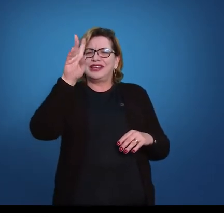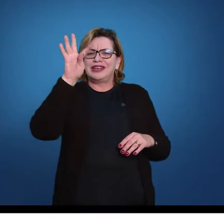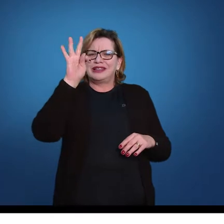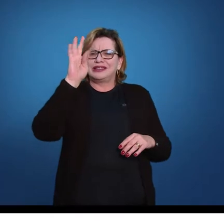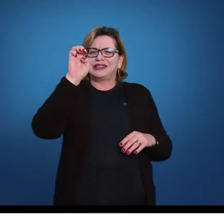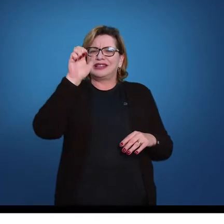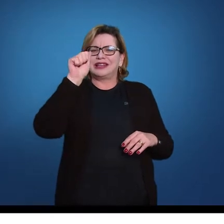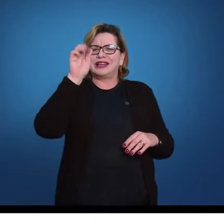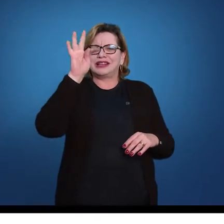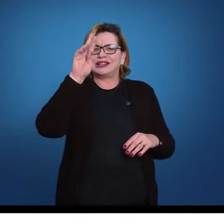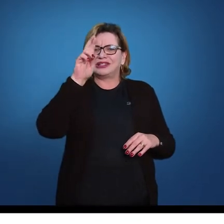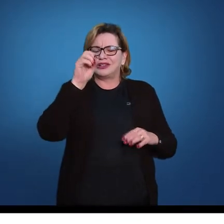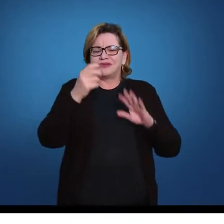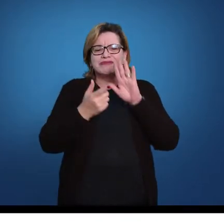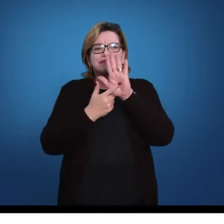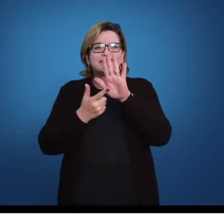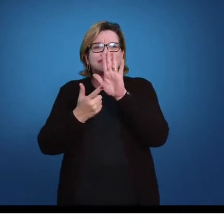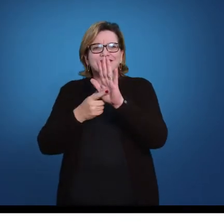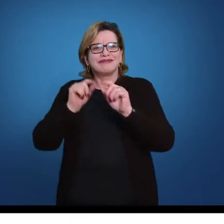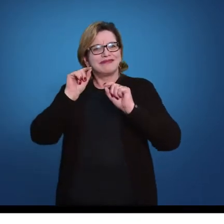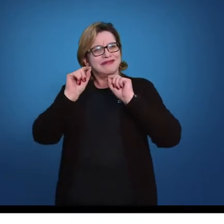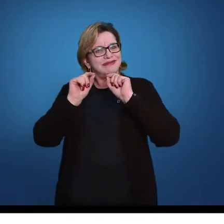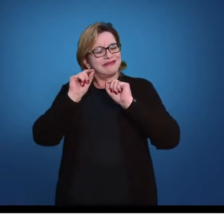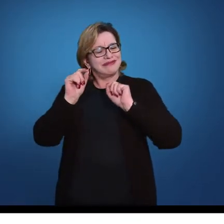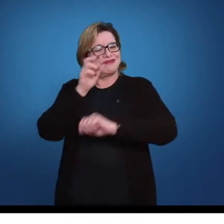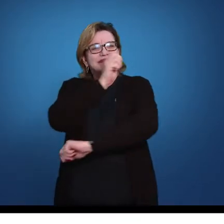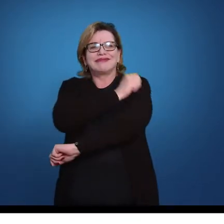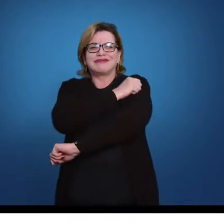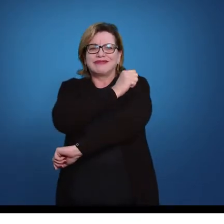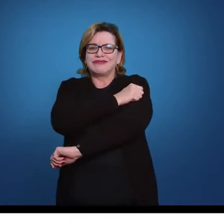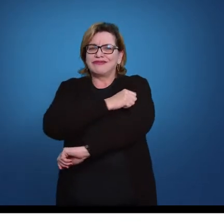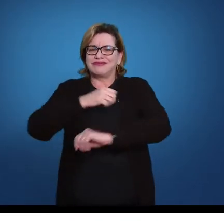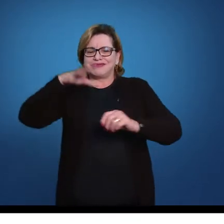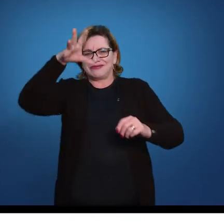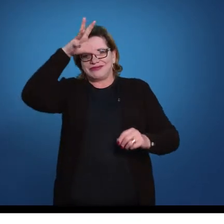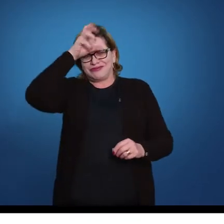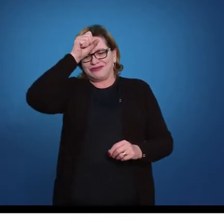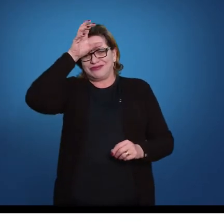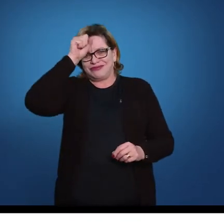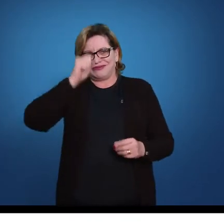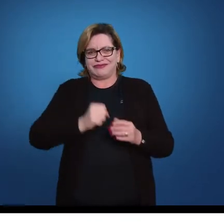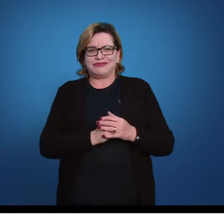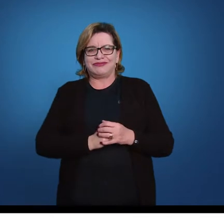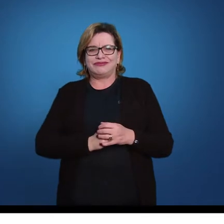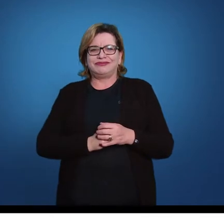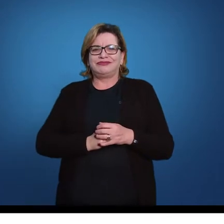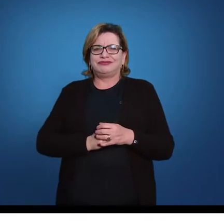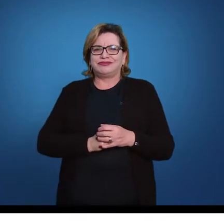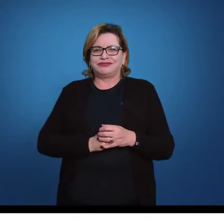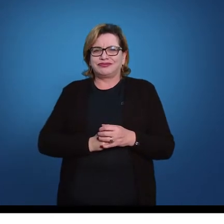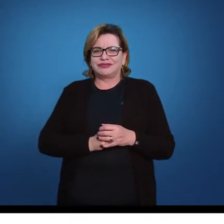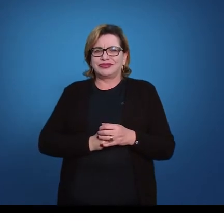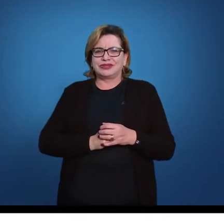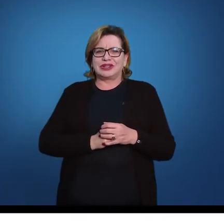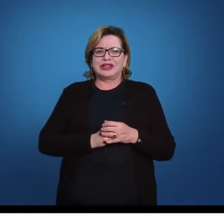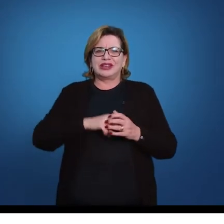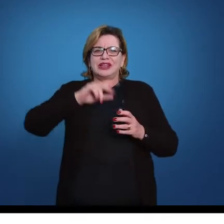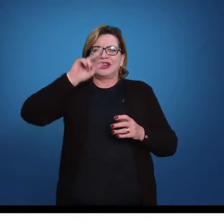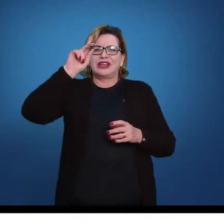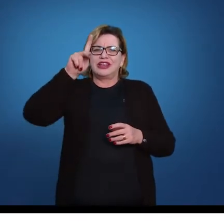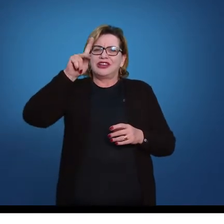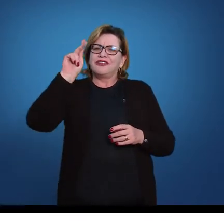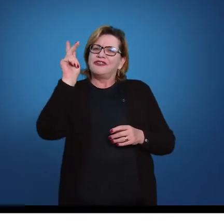de equitação e as acrobacias que os seus alunos aprendiam na escola. O Philip Ashley